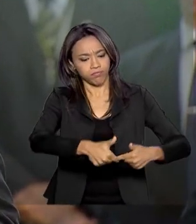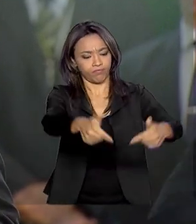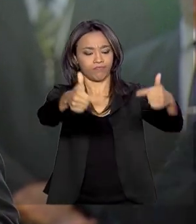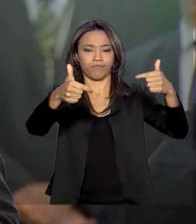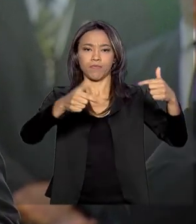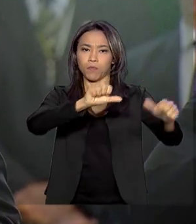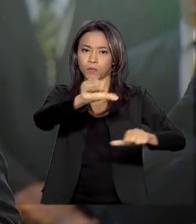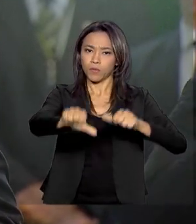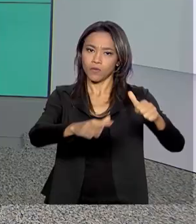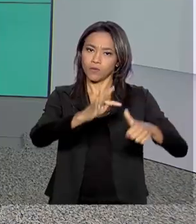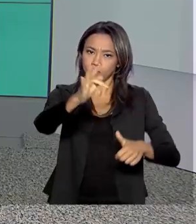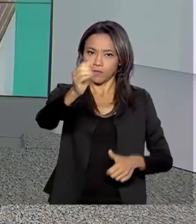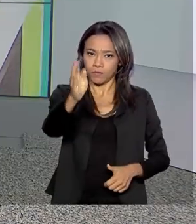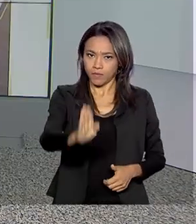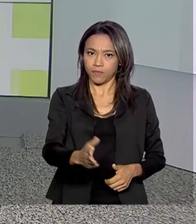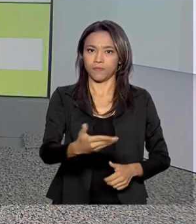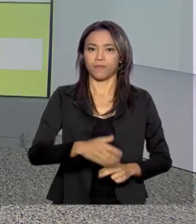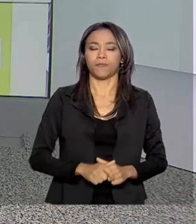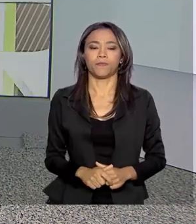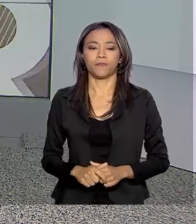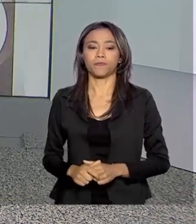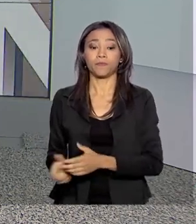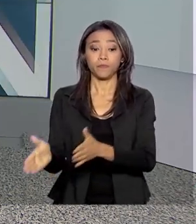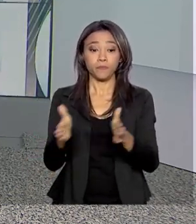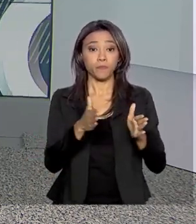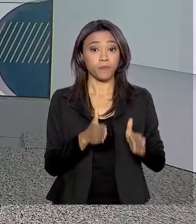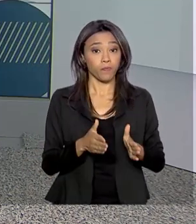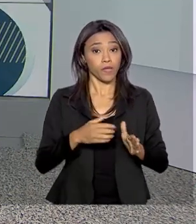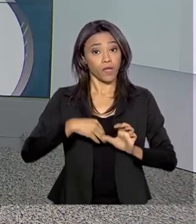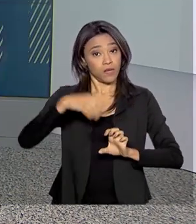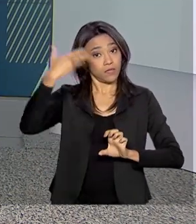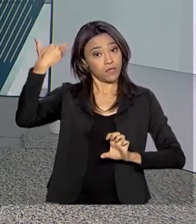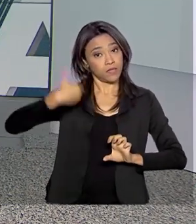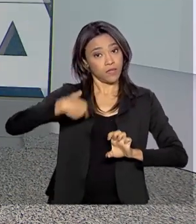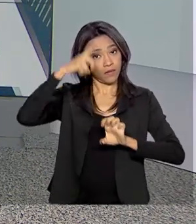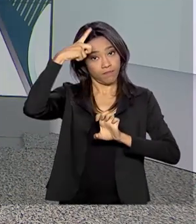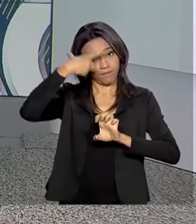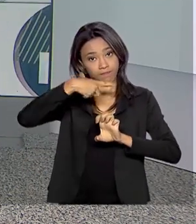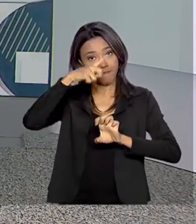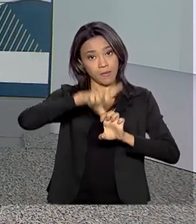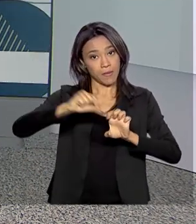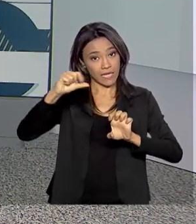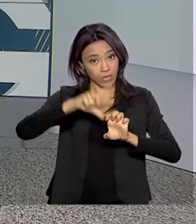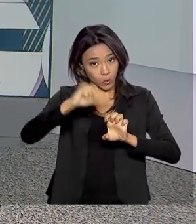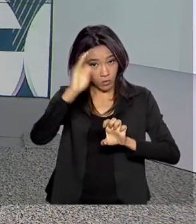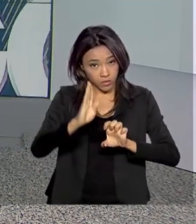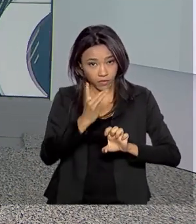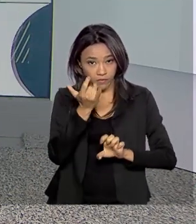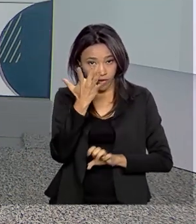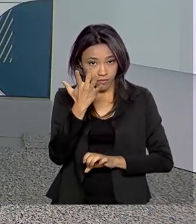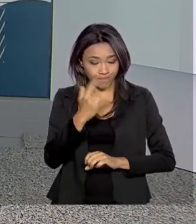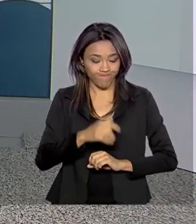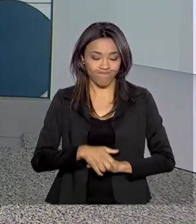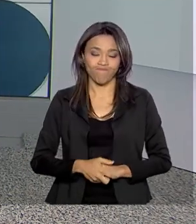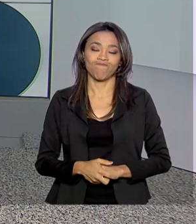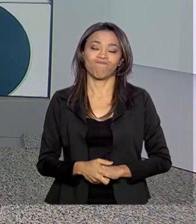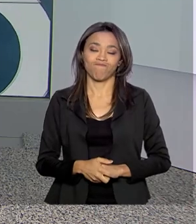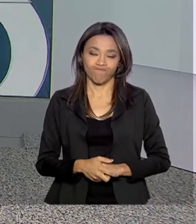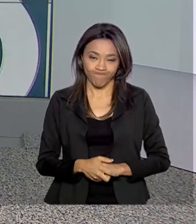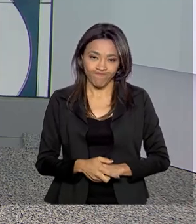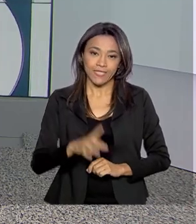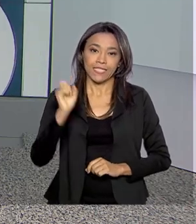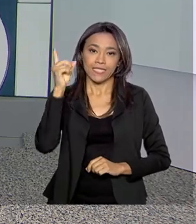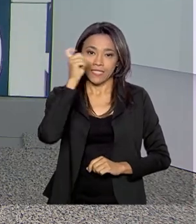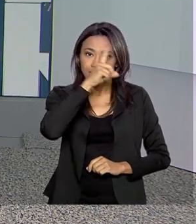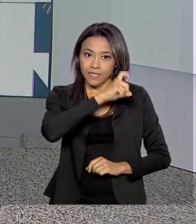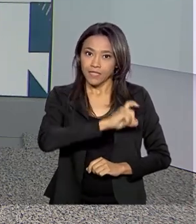mudar o destino do Brasil. Ser empreendedor no Brasil nem sempre é uma tarefa fácil, não é verdade? A burocracia é